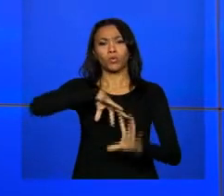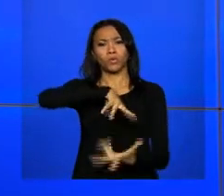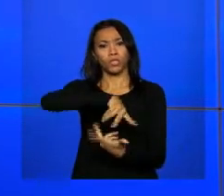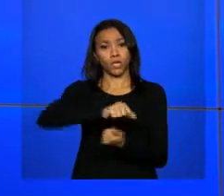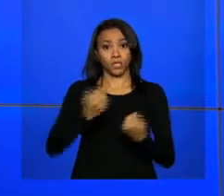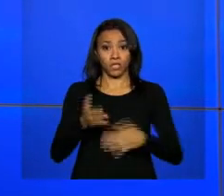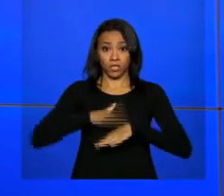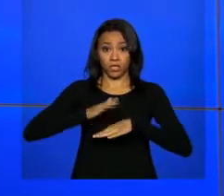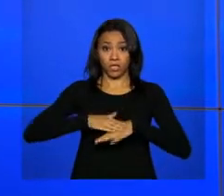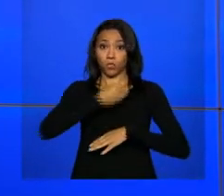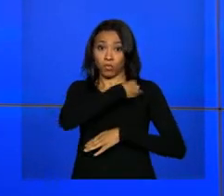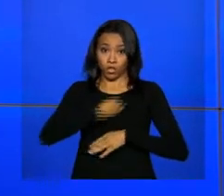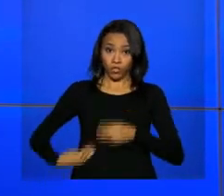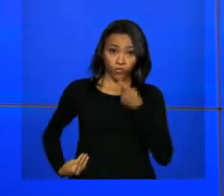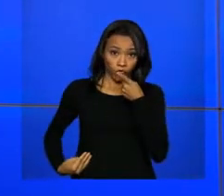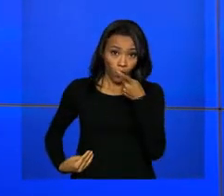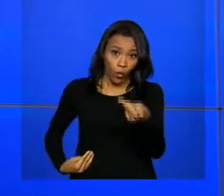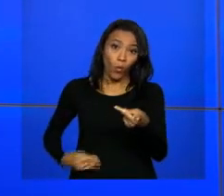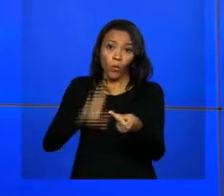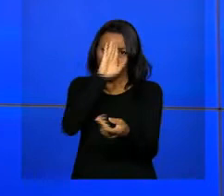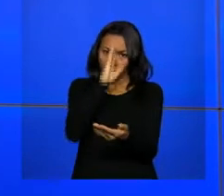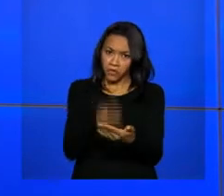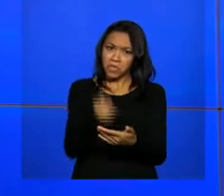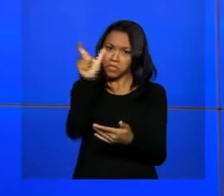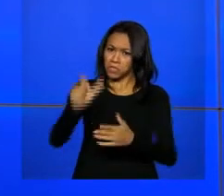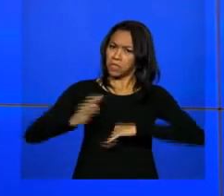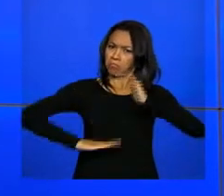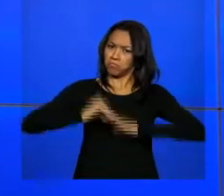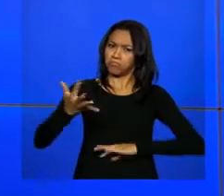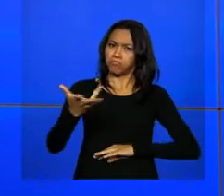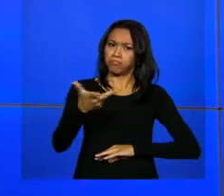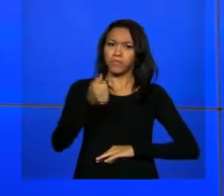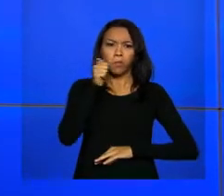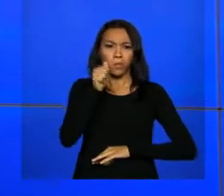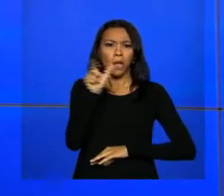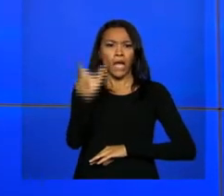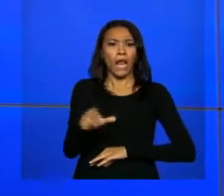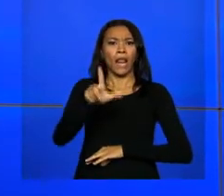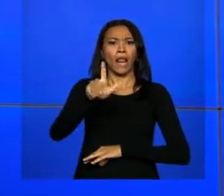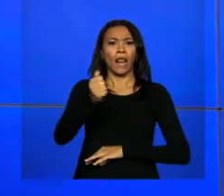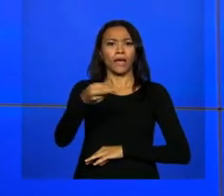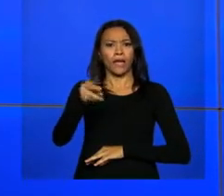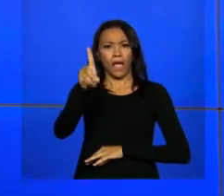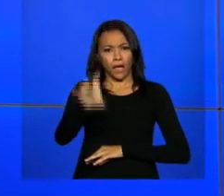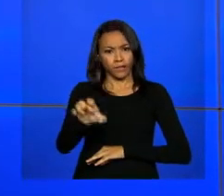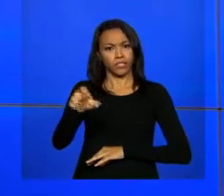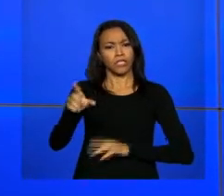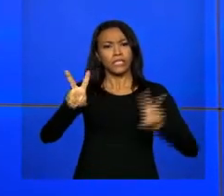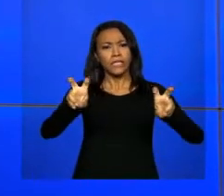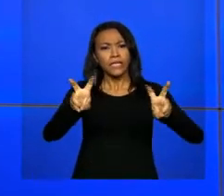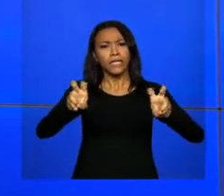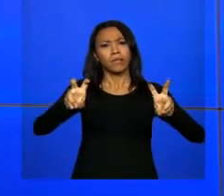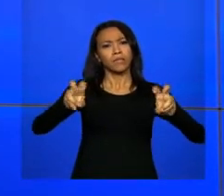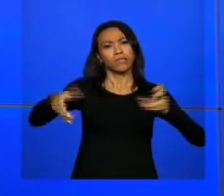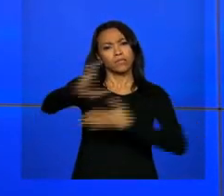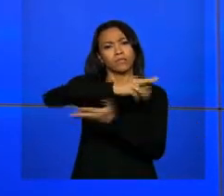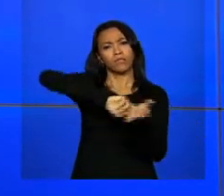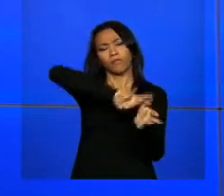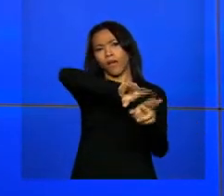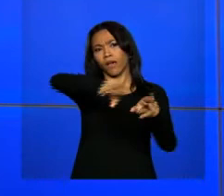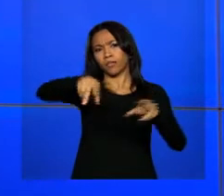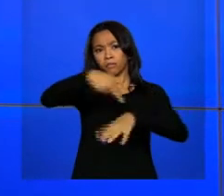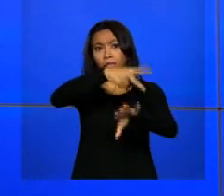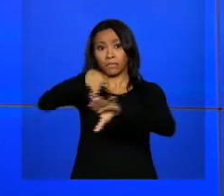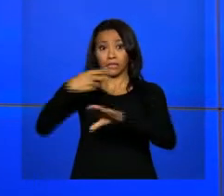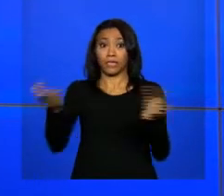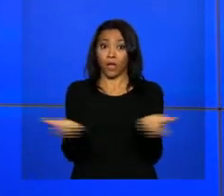Fazenda ainda ressalta a confiança na habilidade de Lagarde na condução de temas multilaterais, especialmente no momento em que